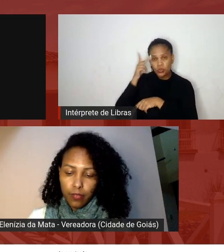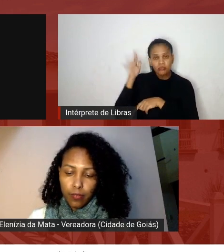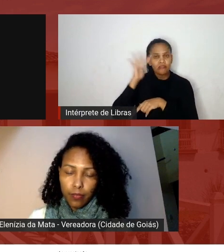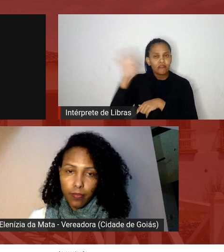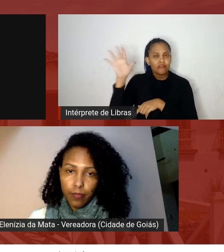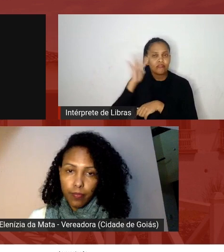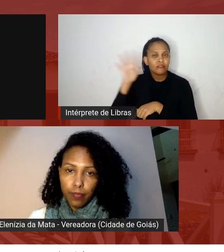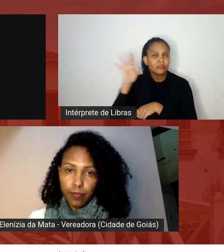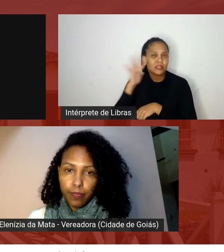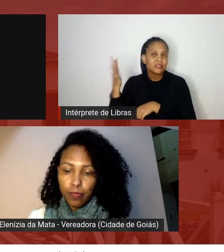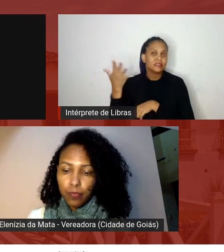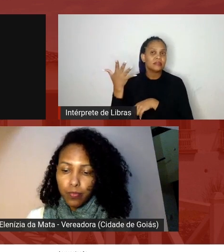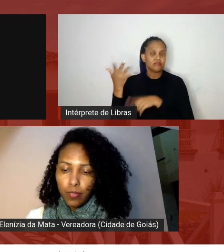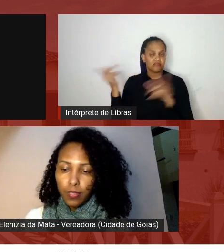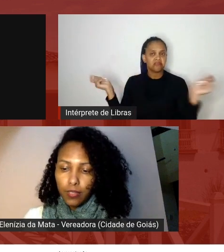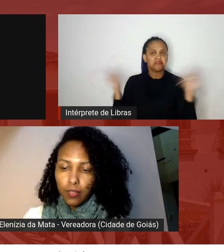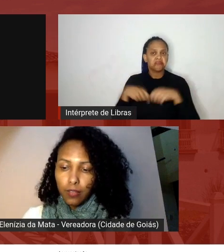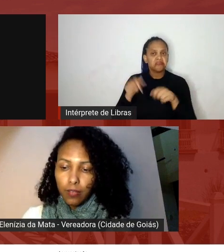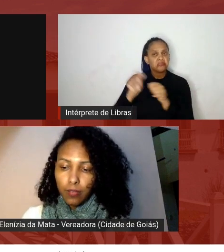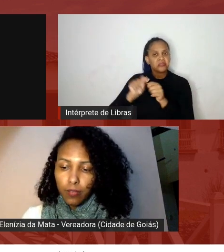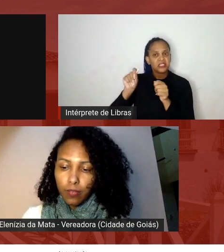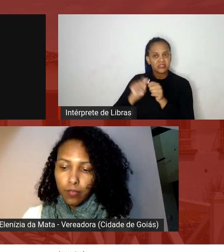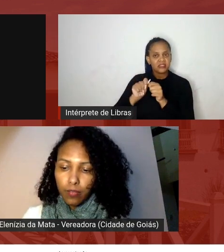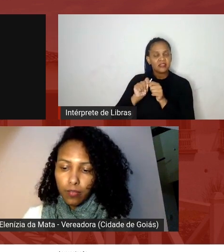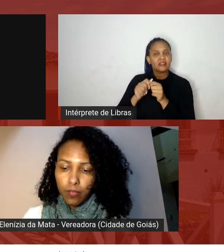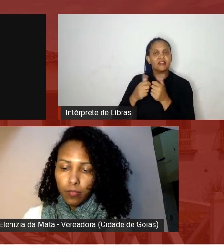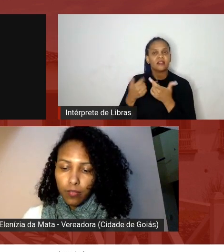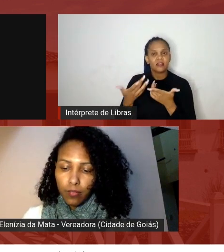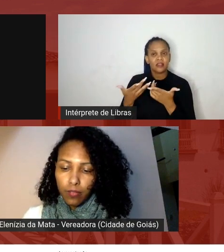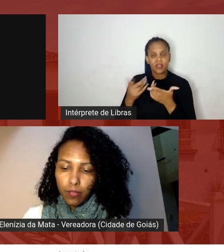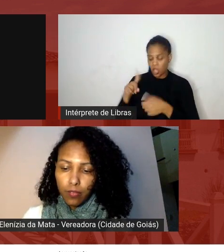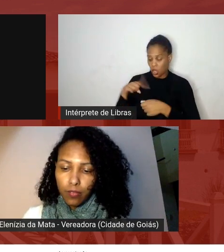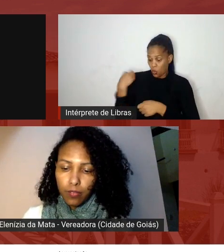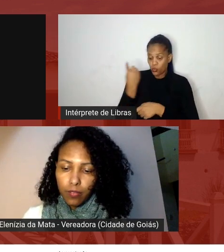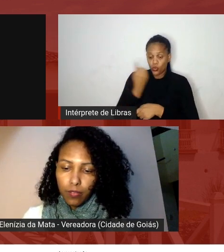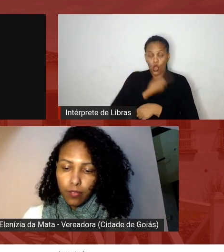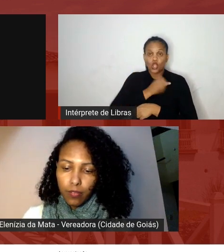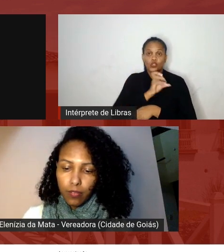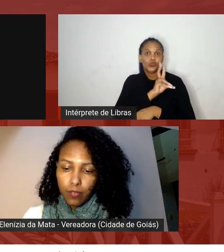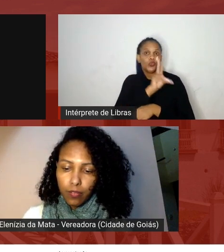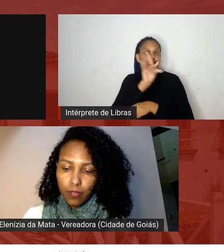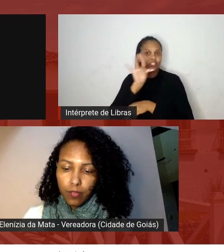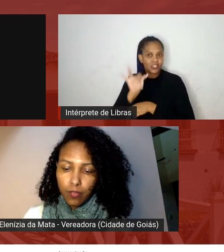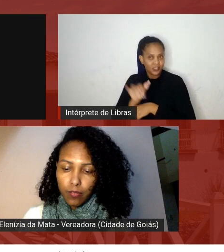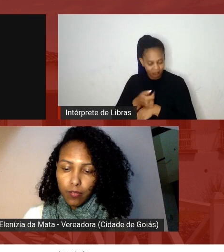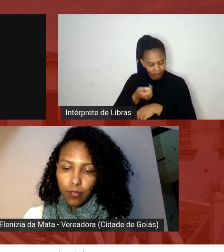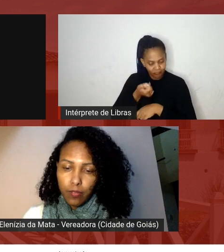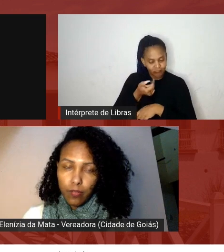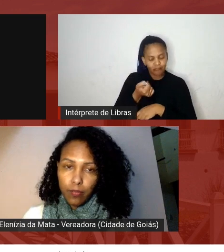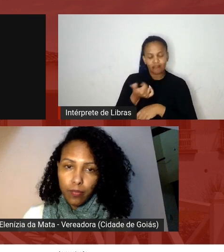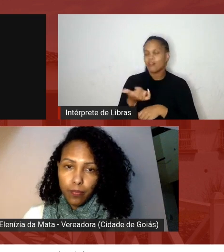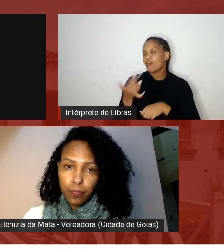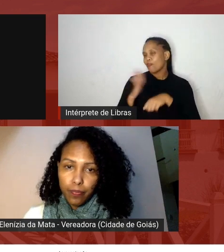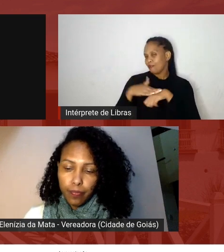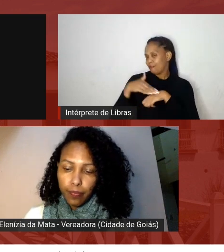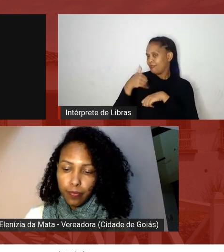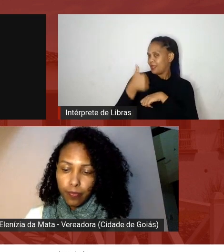para poder fazer esse o nosso dia um pouco melhor será que